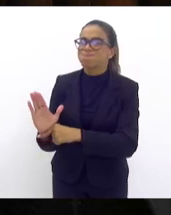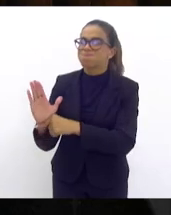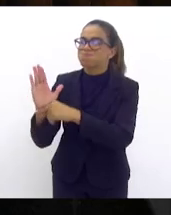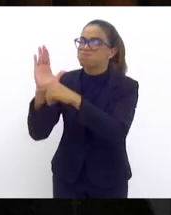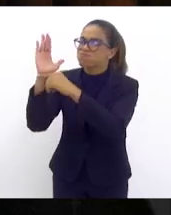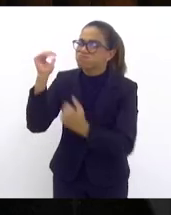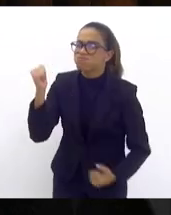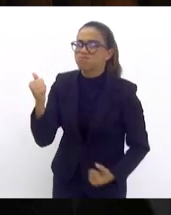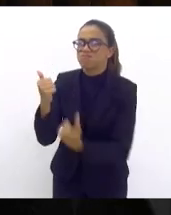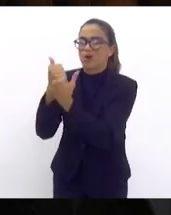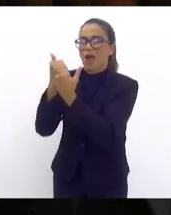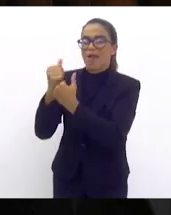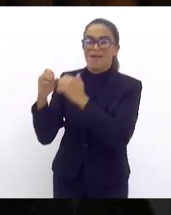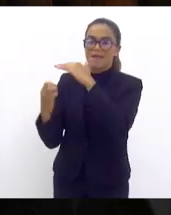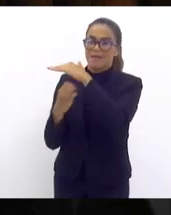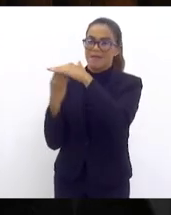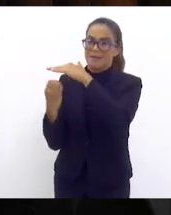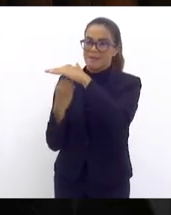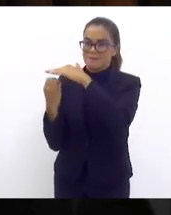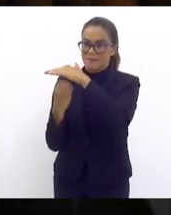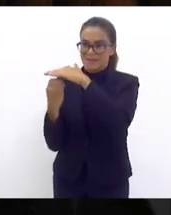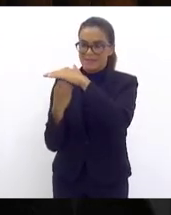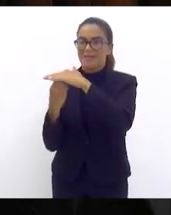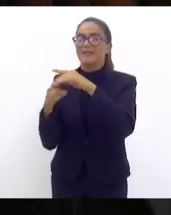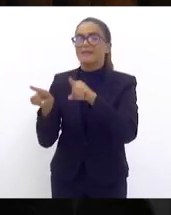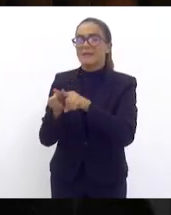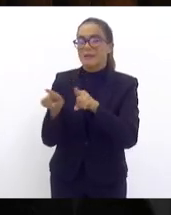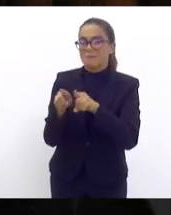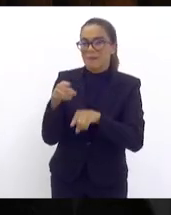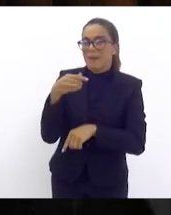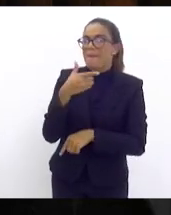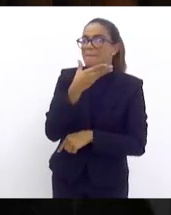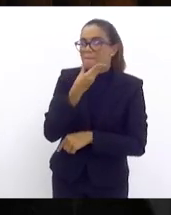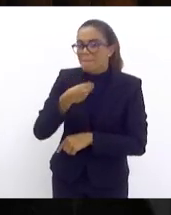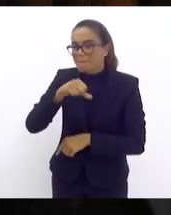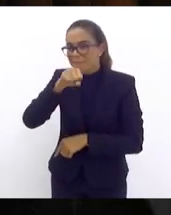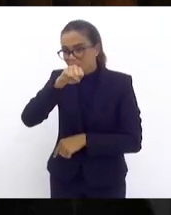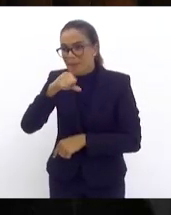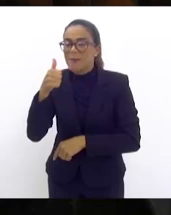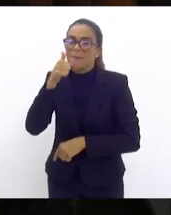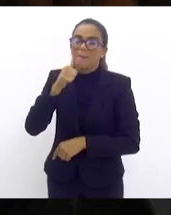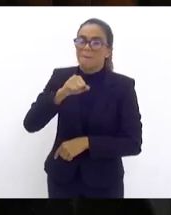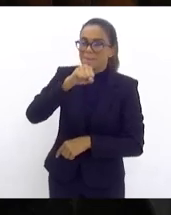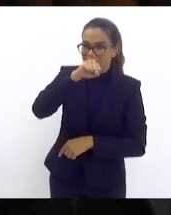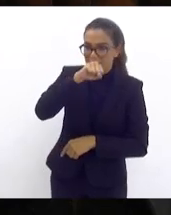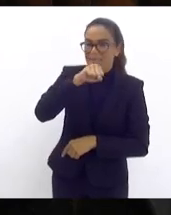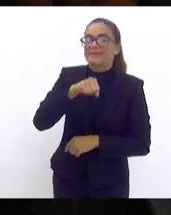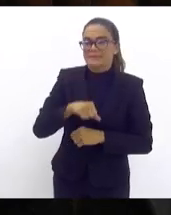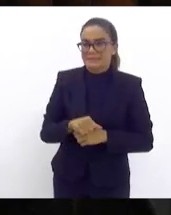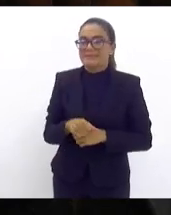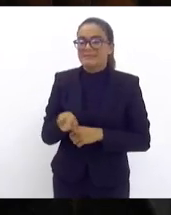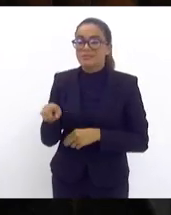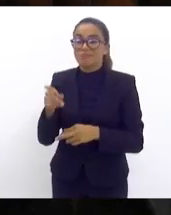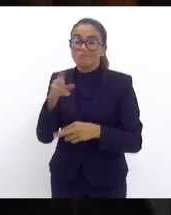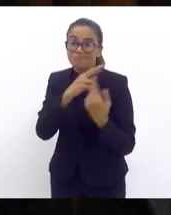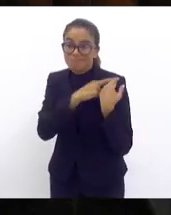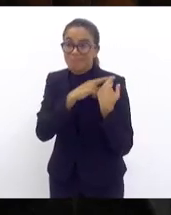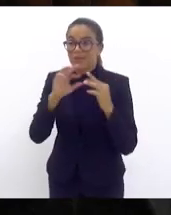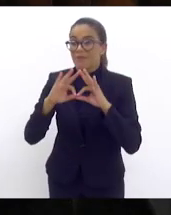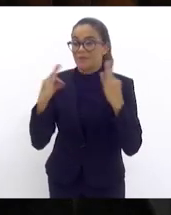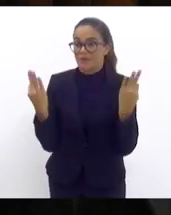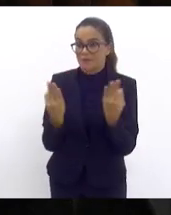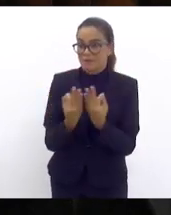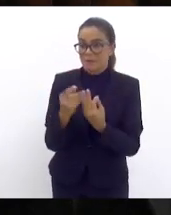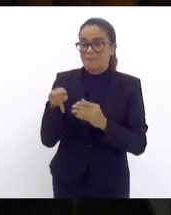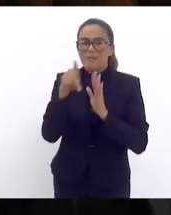a essas empresas e a esses pais e mães chefes de família olha esse projeto parece